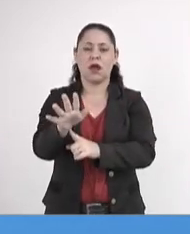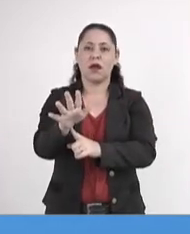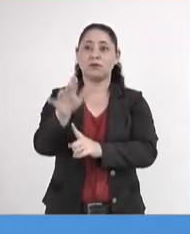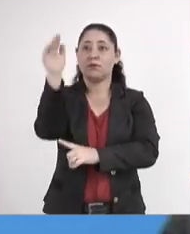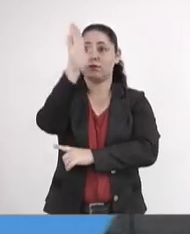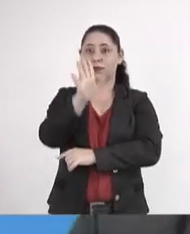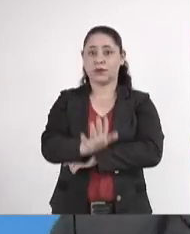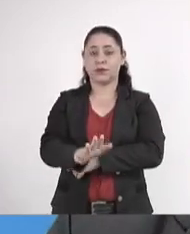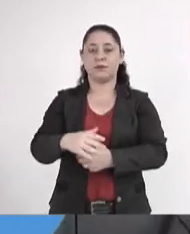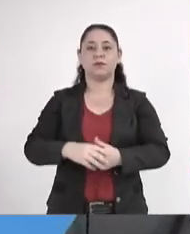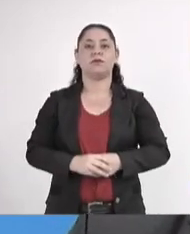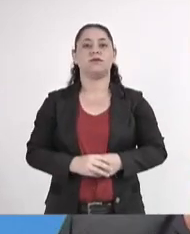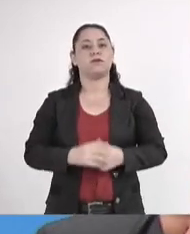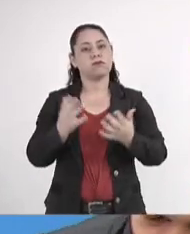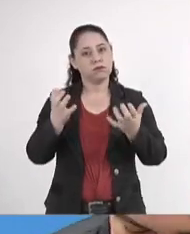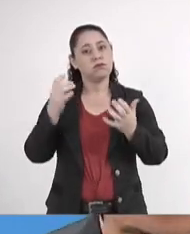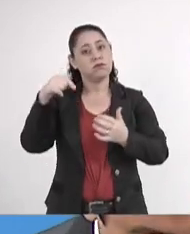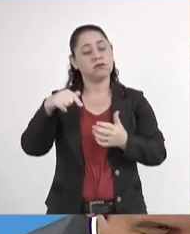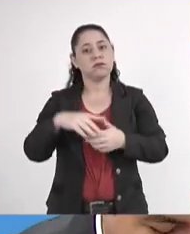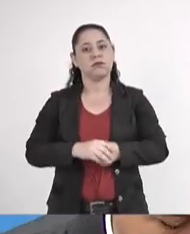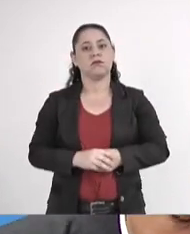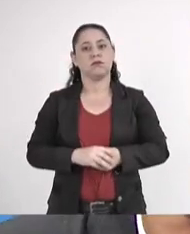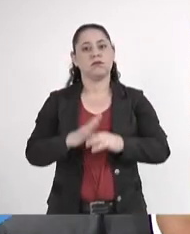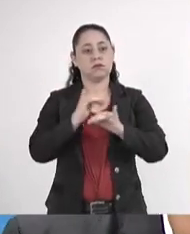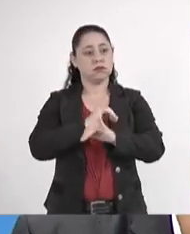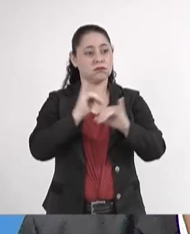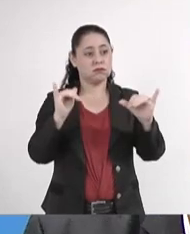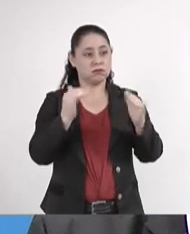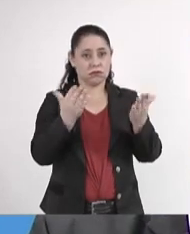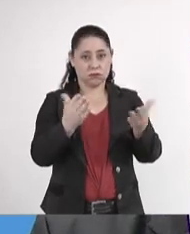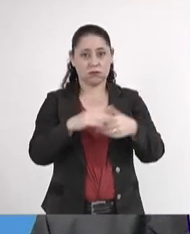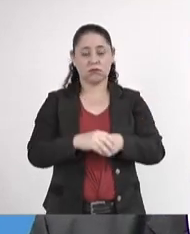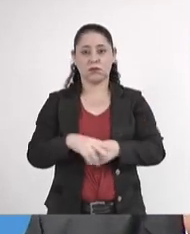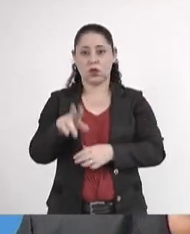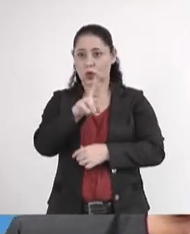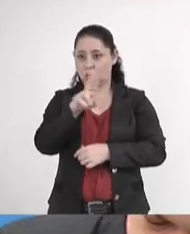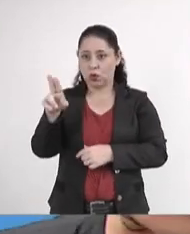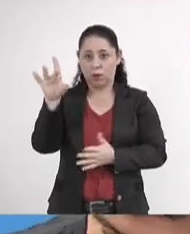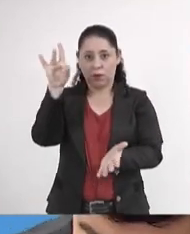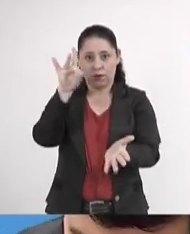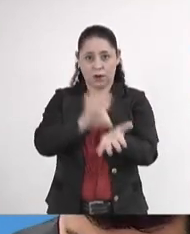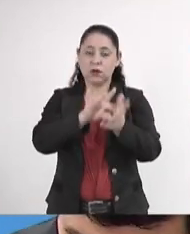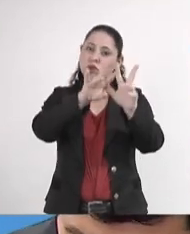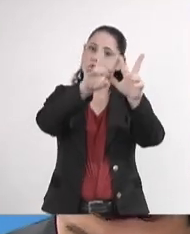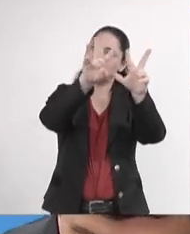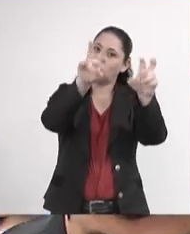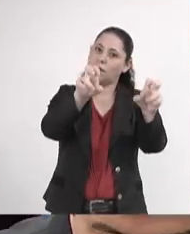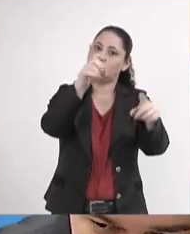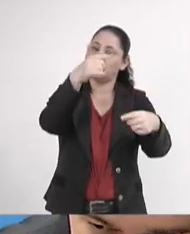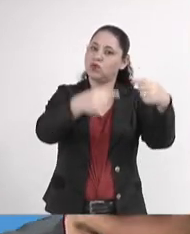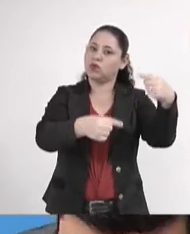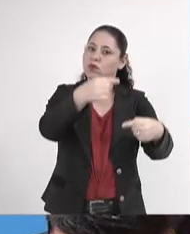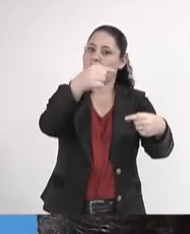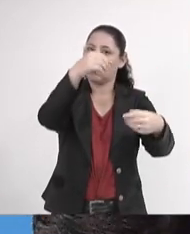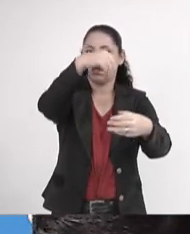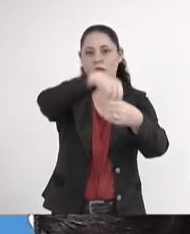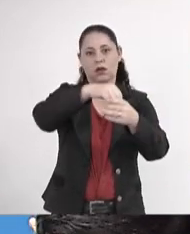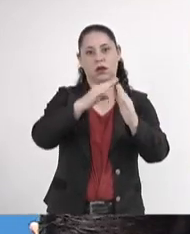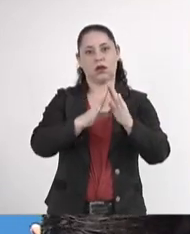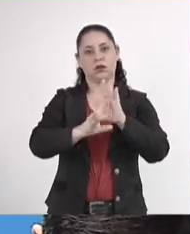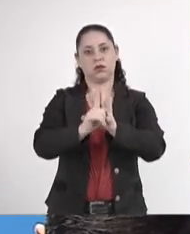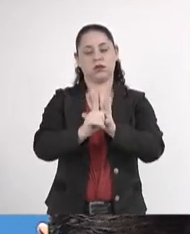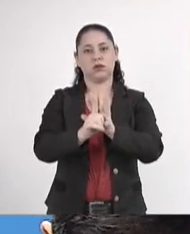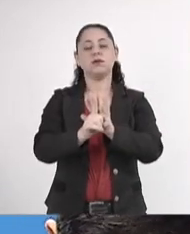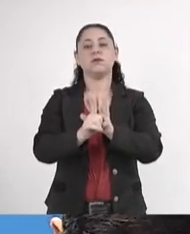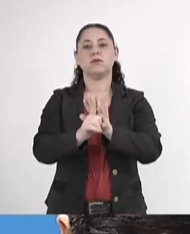nacional. E quero aqui, presidente, anunciar que, em nome da verdade, dos temas que são debatidos aqui dentro dessa Casa,